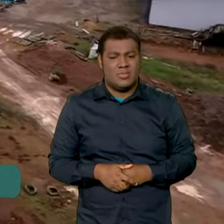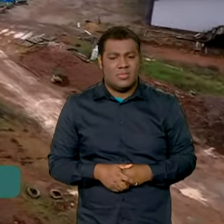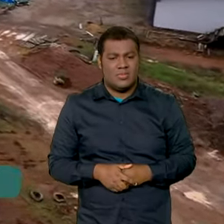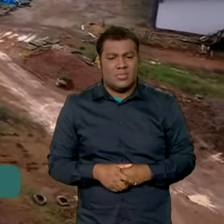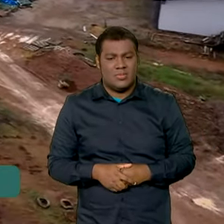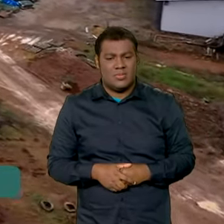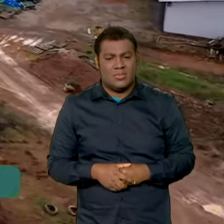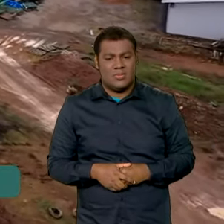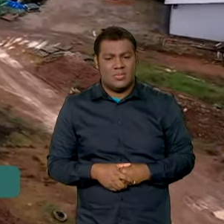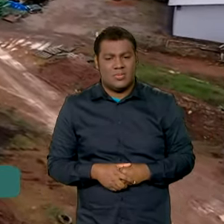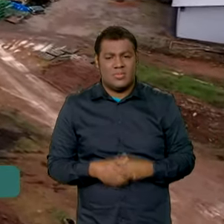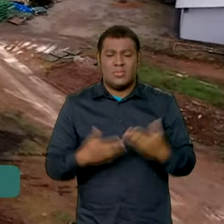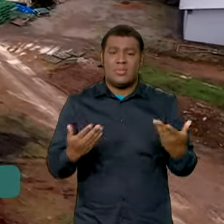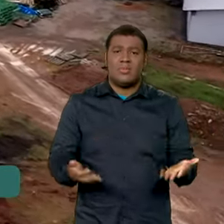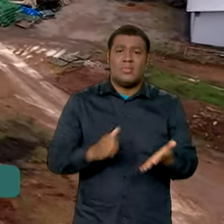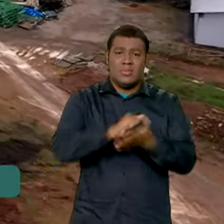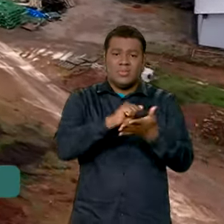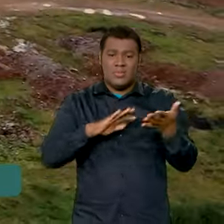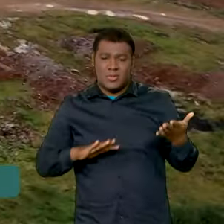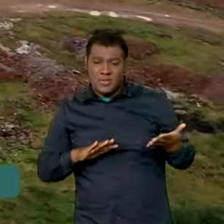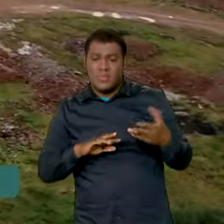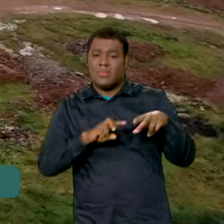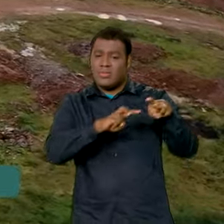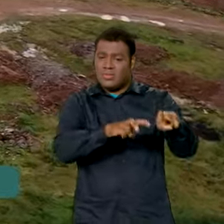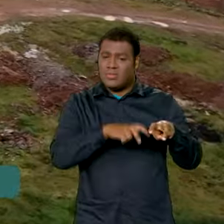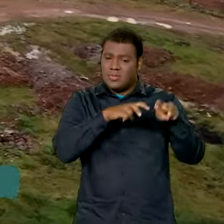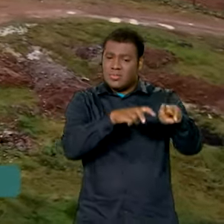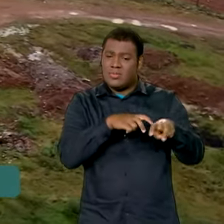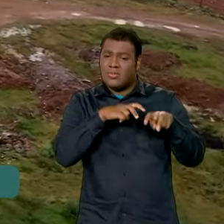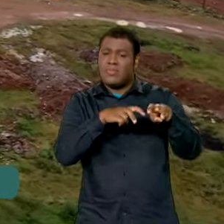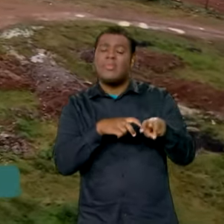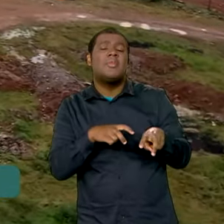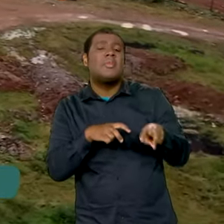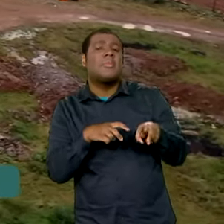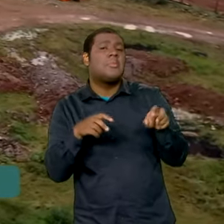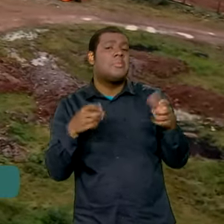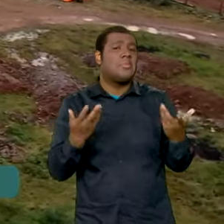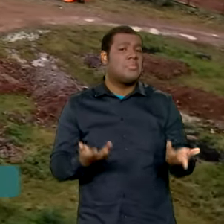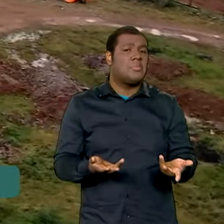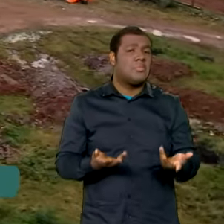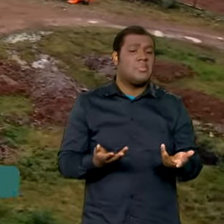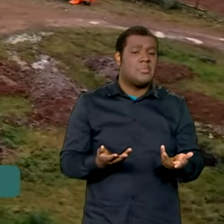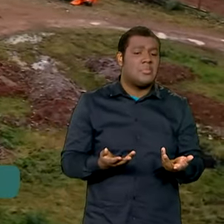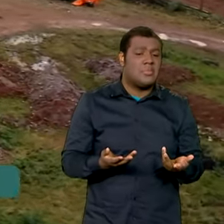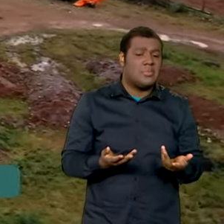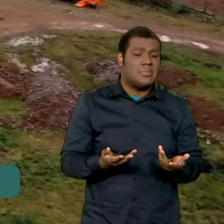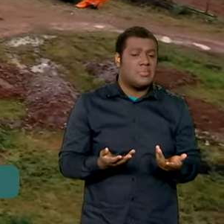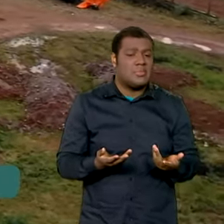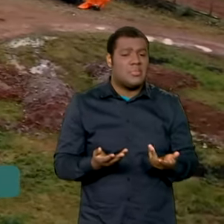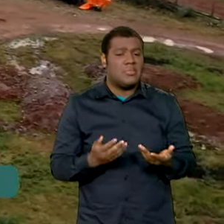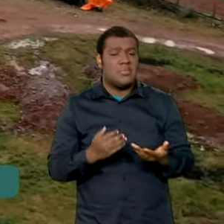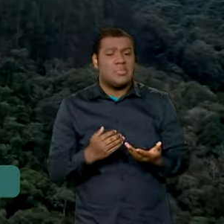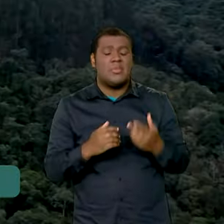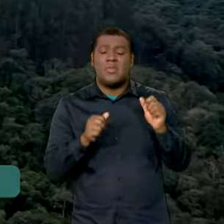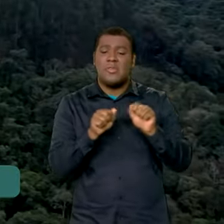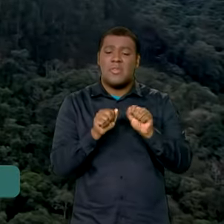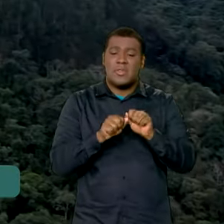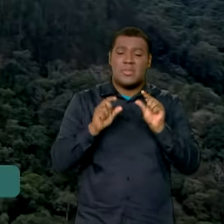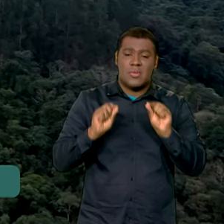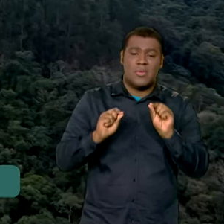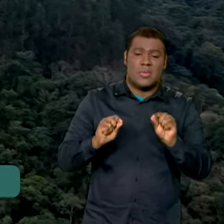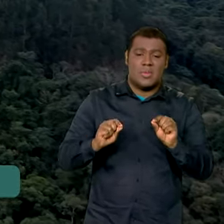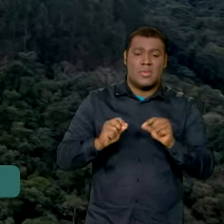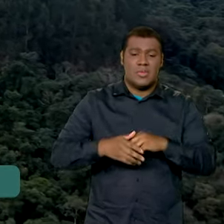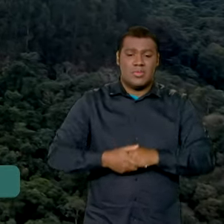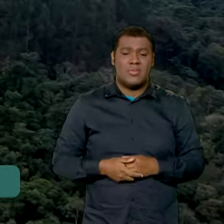de atividade agrícola ali poderá ser feita e que tipo de manejo dessas